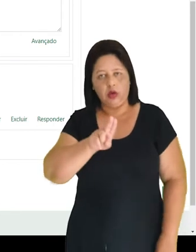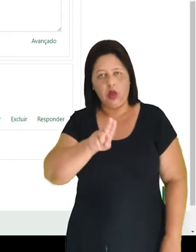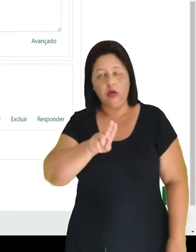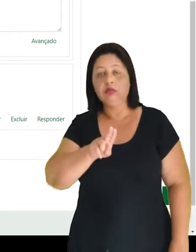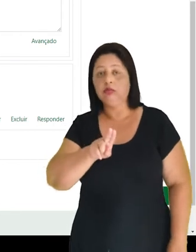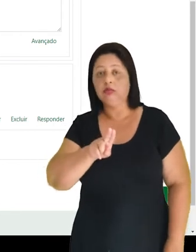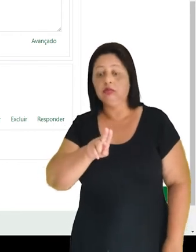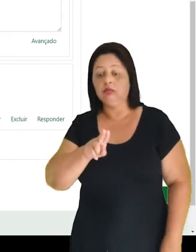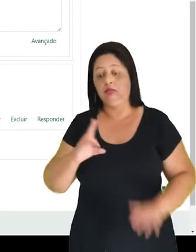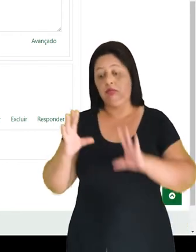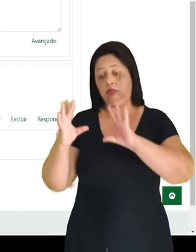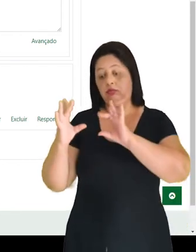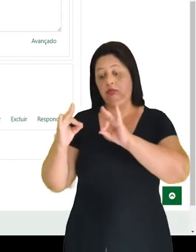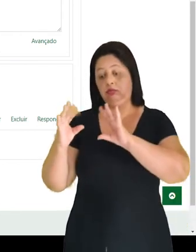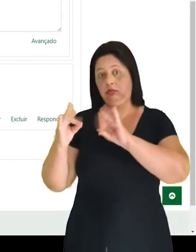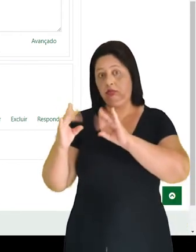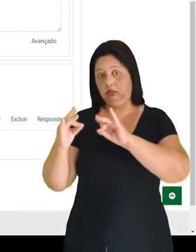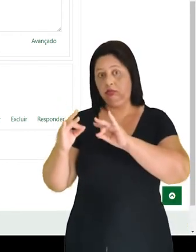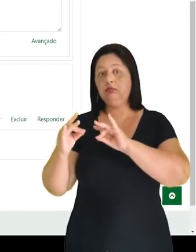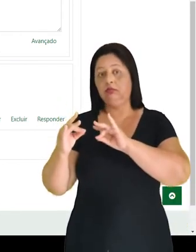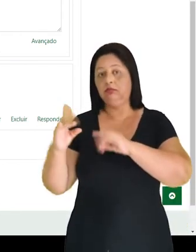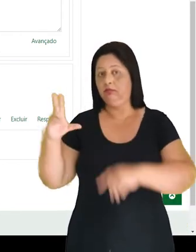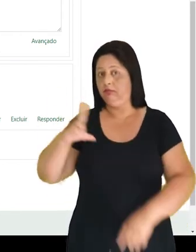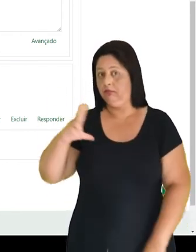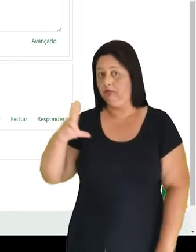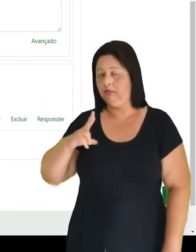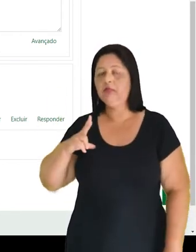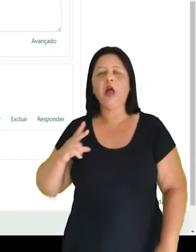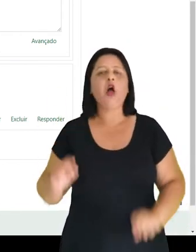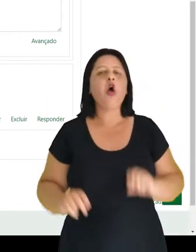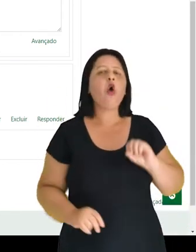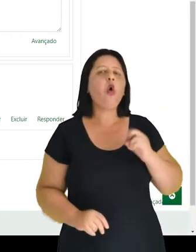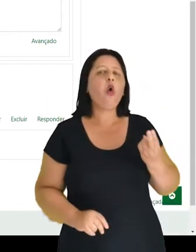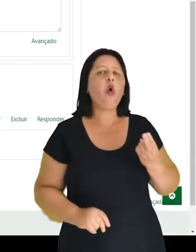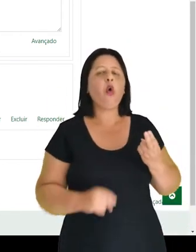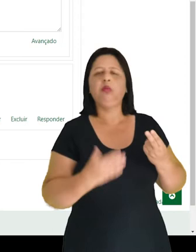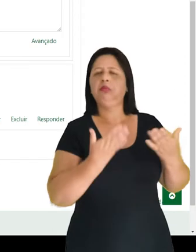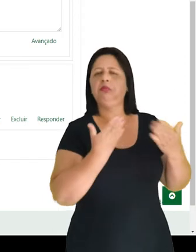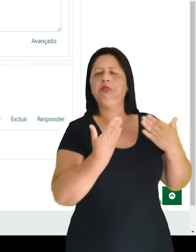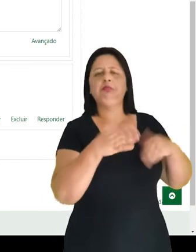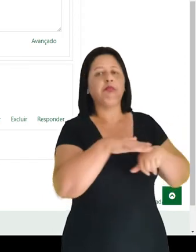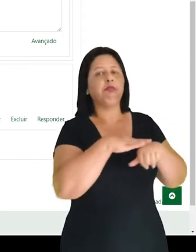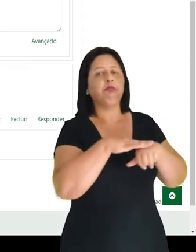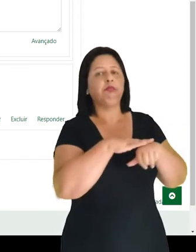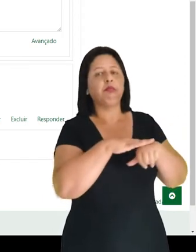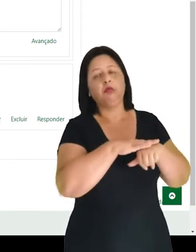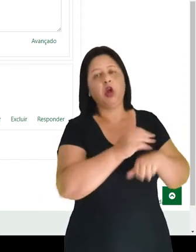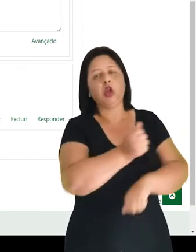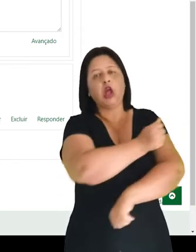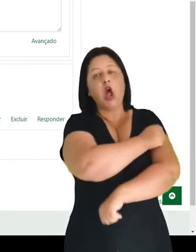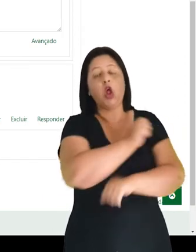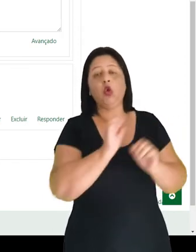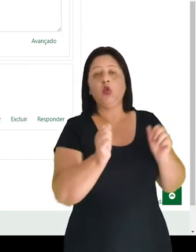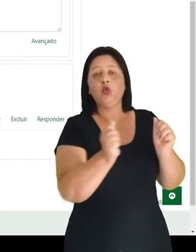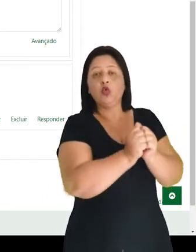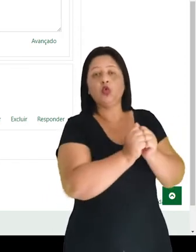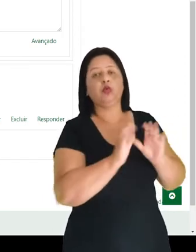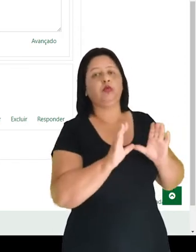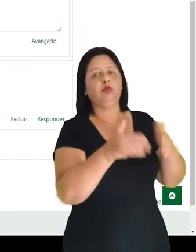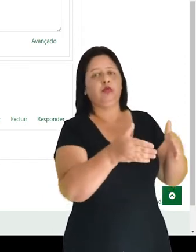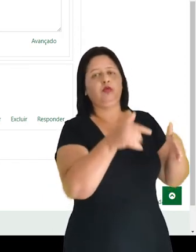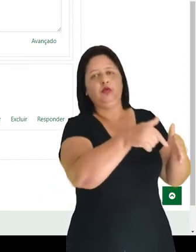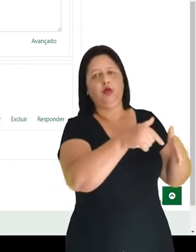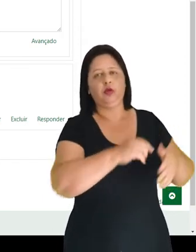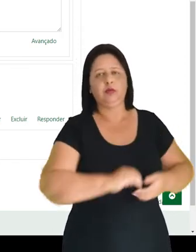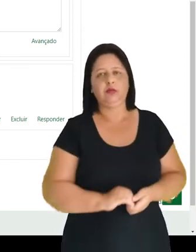um comentário privado que se refere mais a um feedback ou a um diálogo com os alunos no fórum.